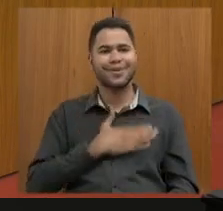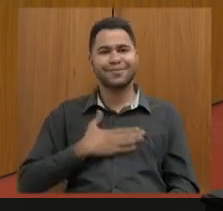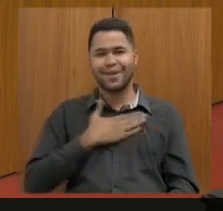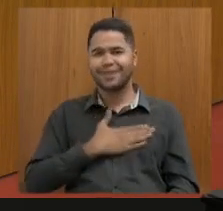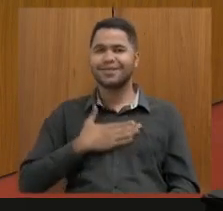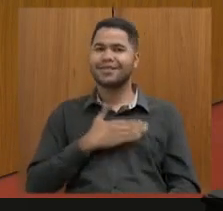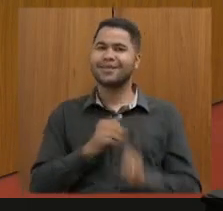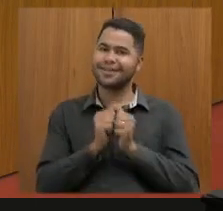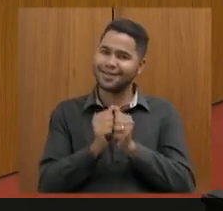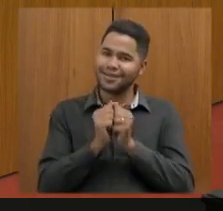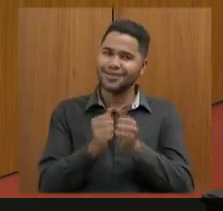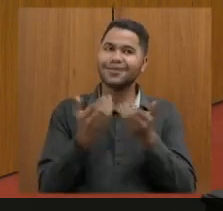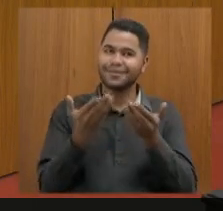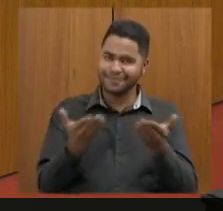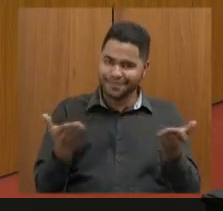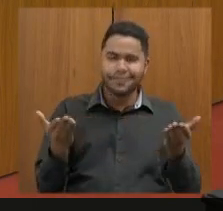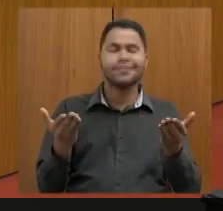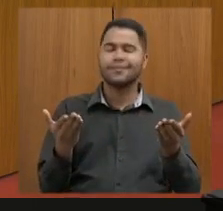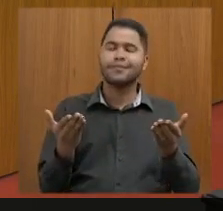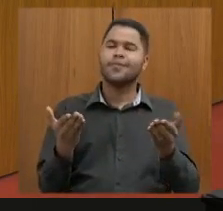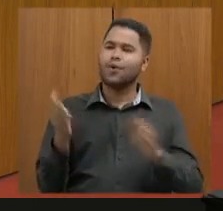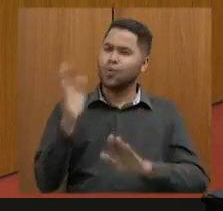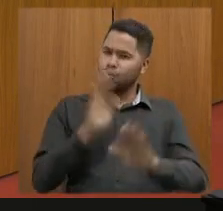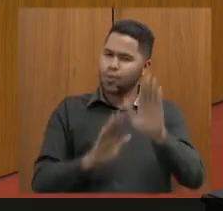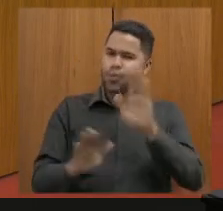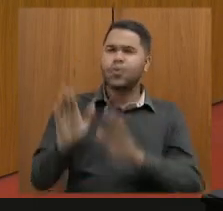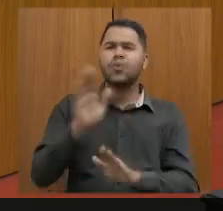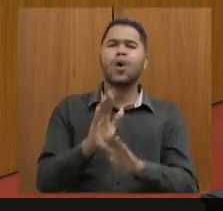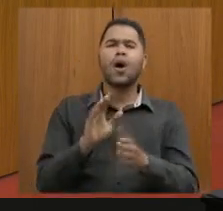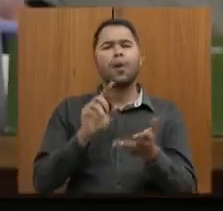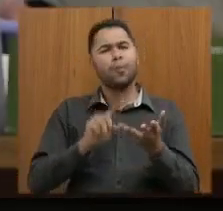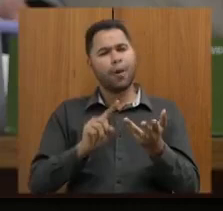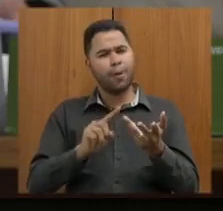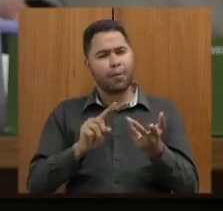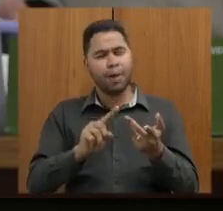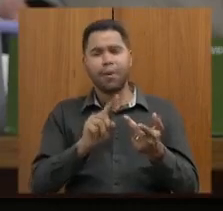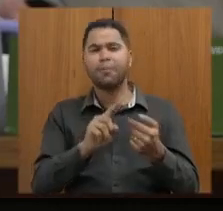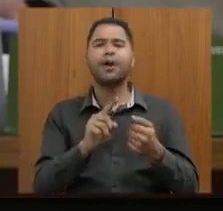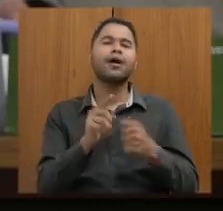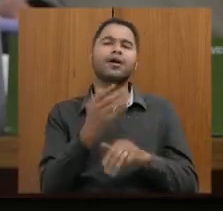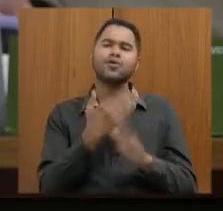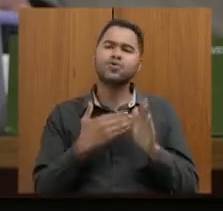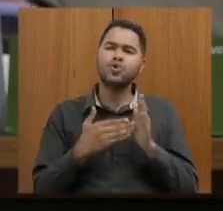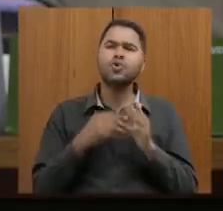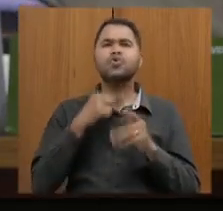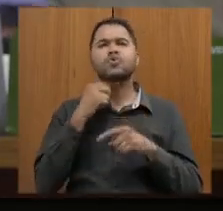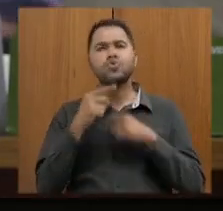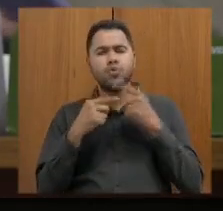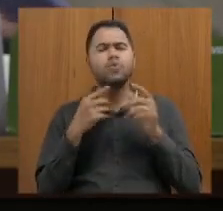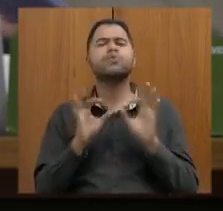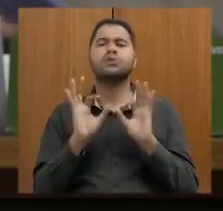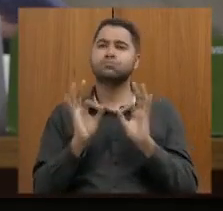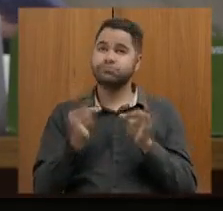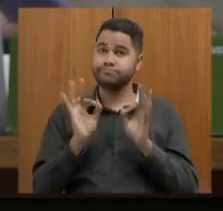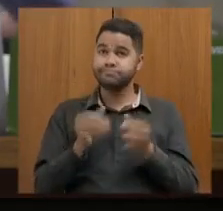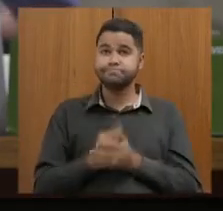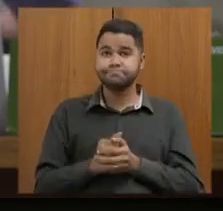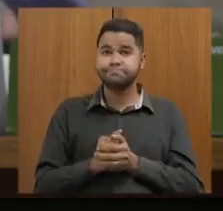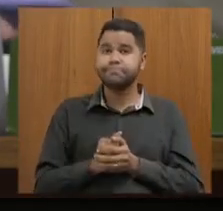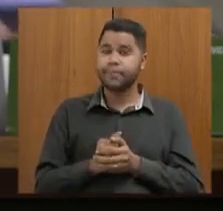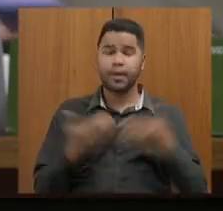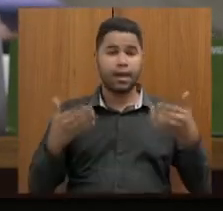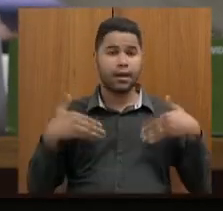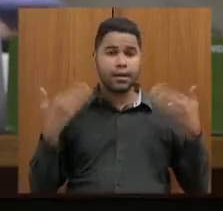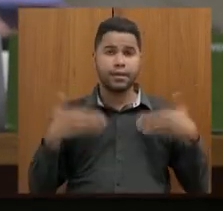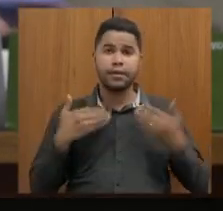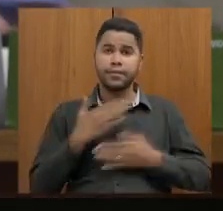questionamentos, sempre muito cuidadosa no levantamento de todas as dúvidas. é realmente uma alegria